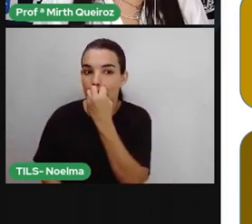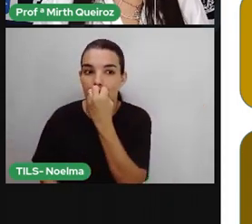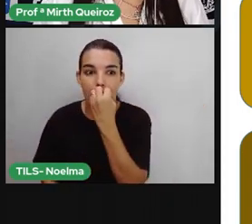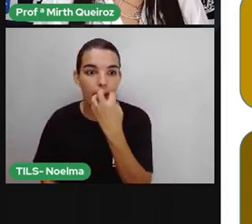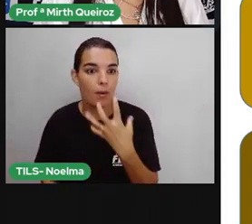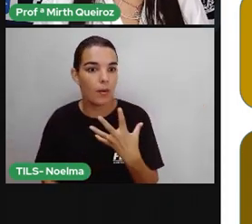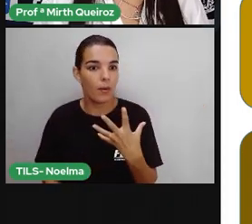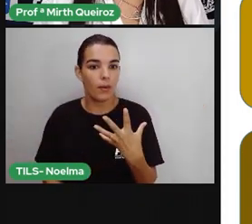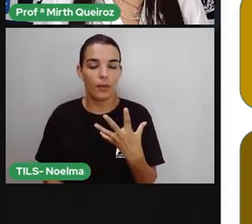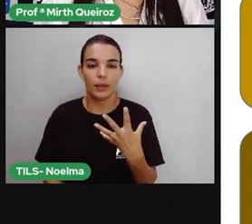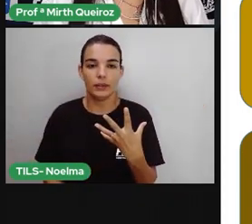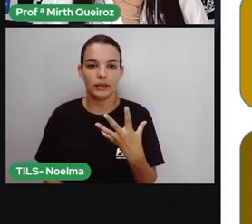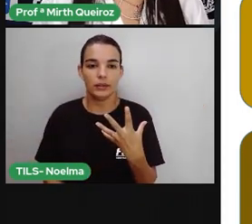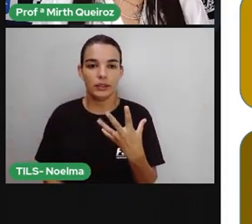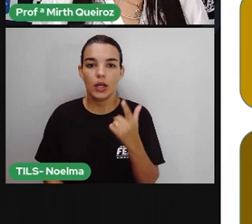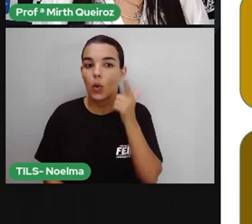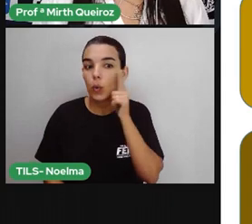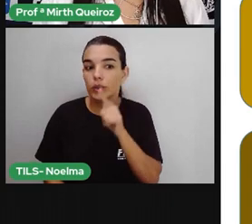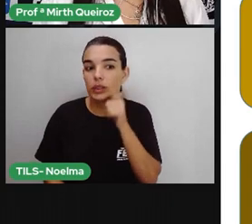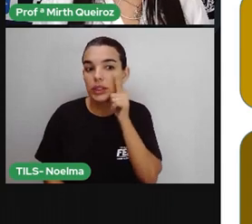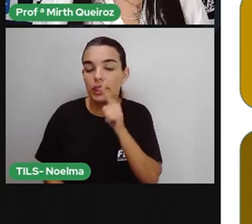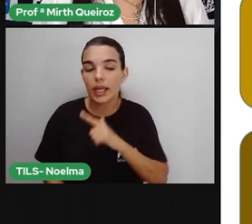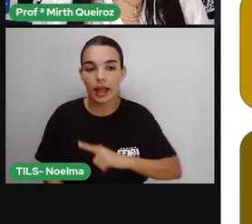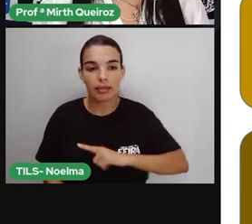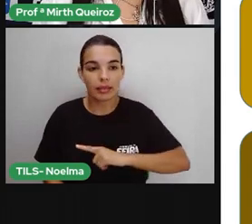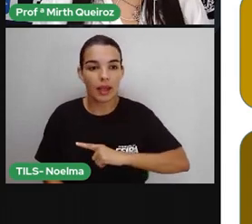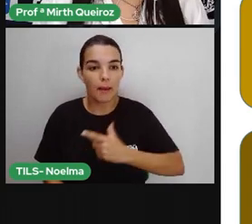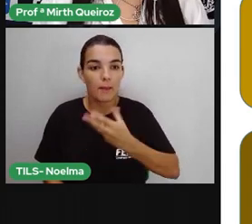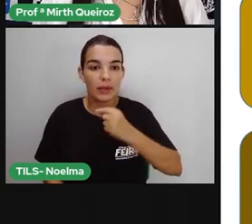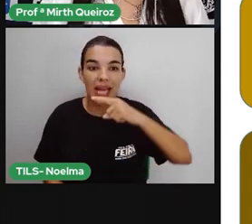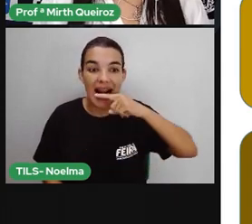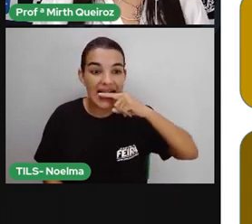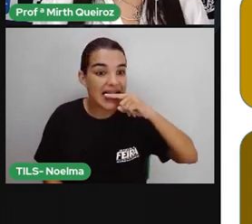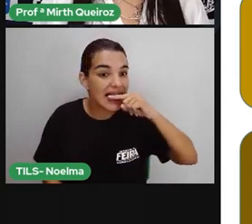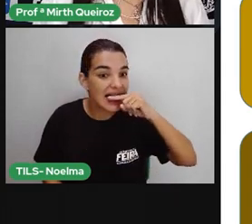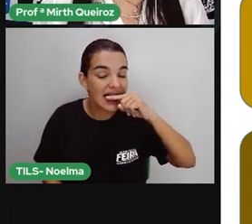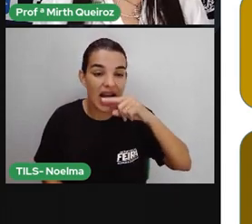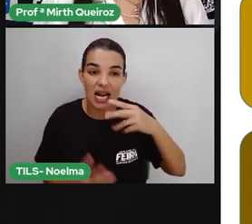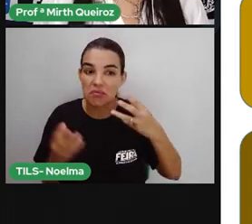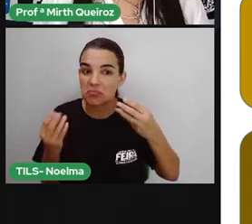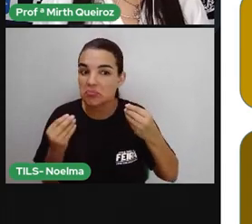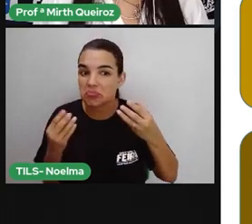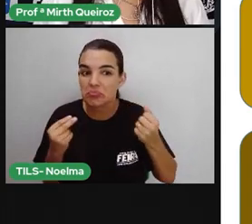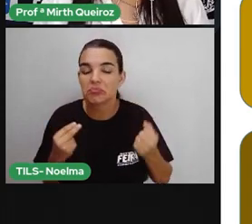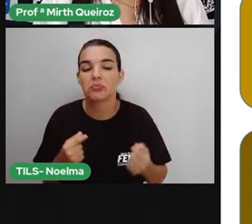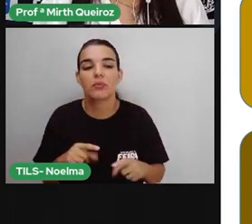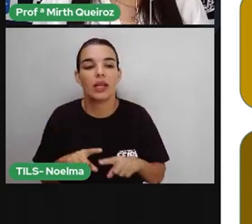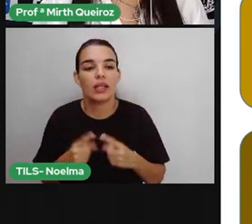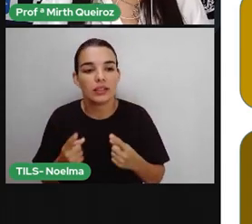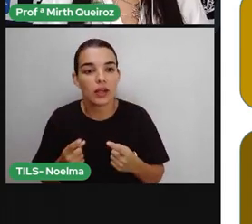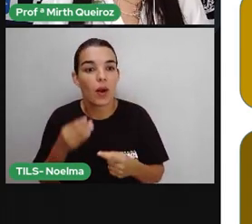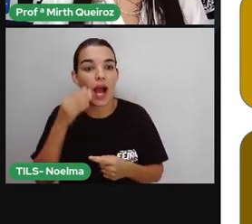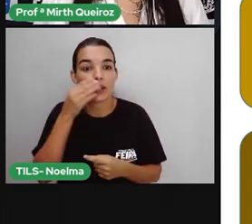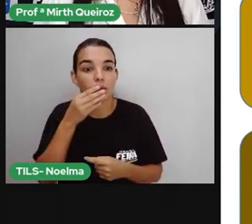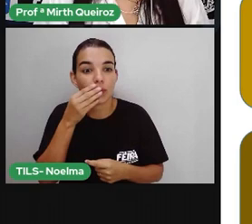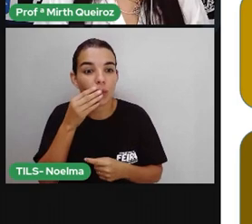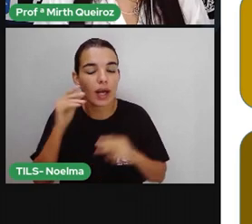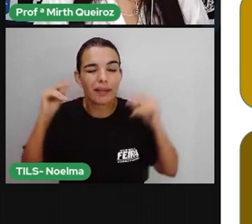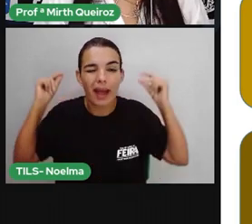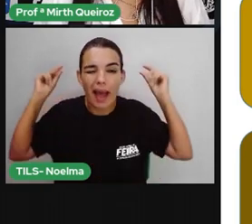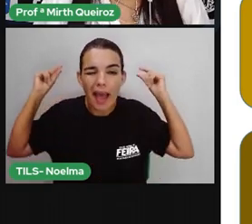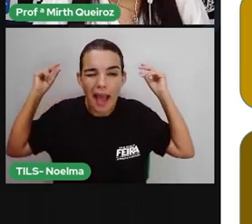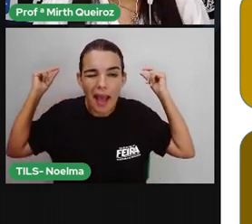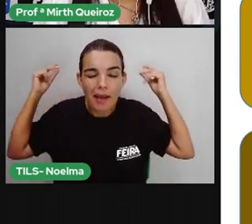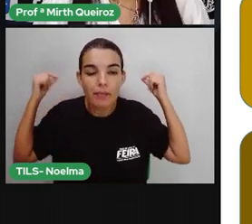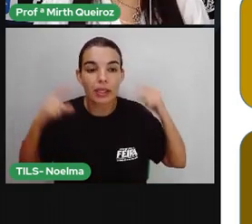Para esse tipo de plantação. E também porque açúcar estava rendendo muito dinheiro, estava dando